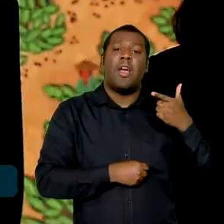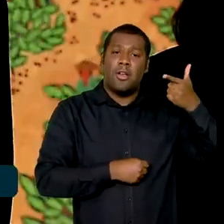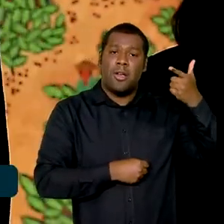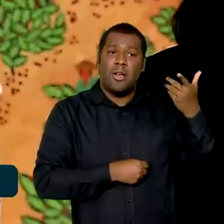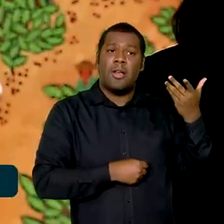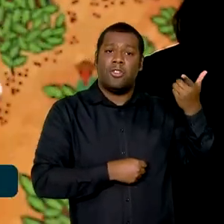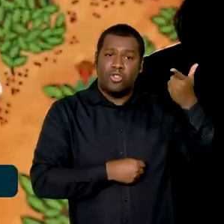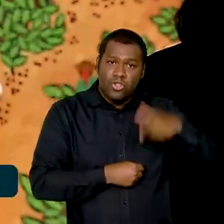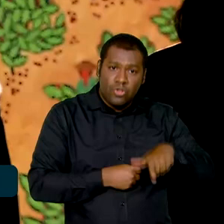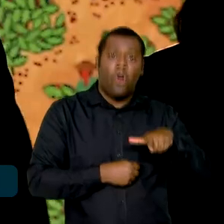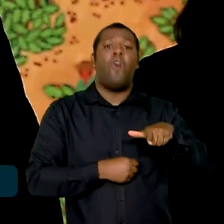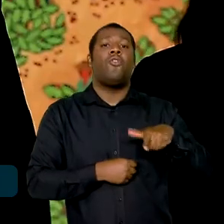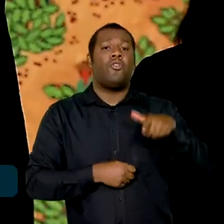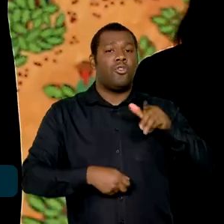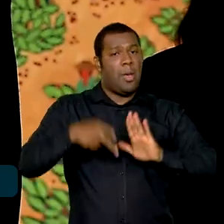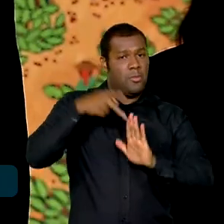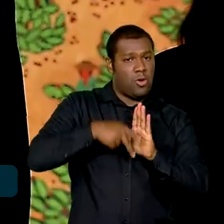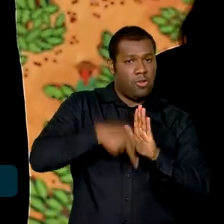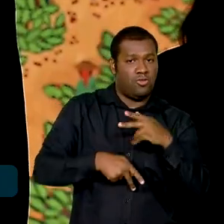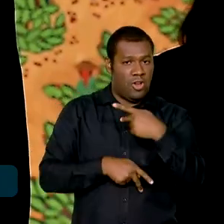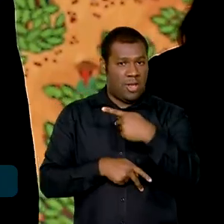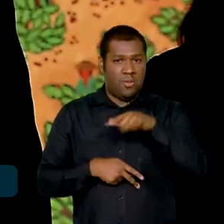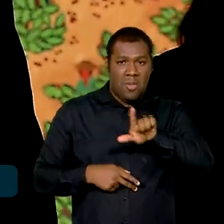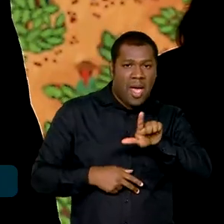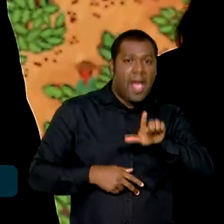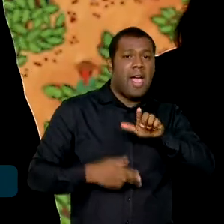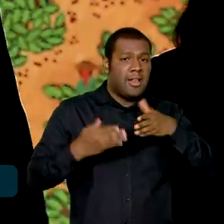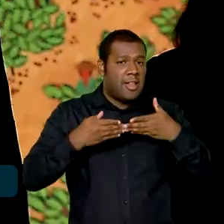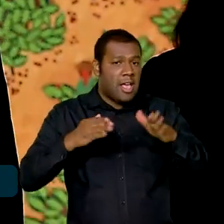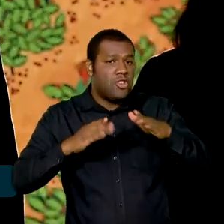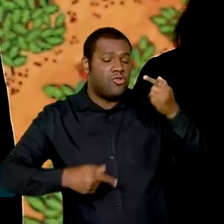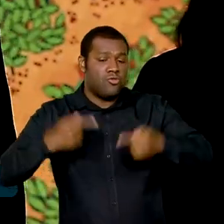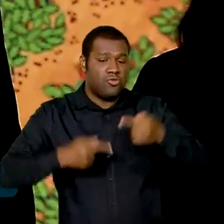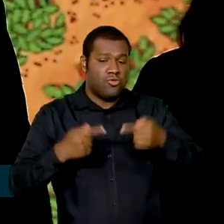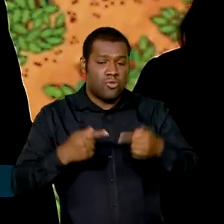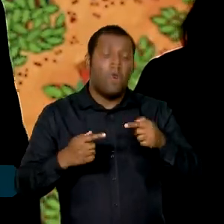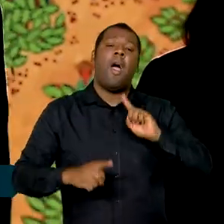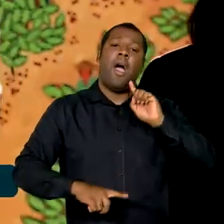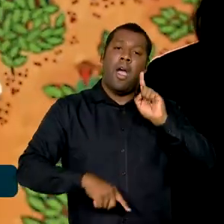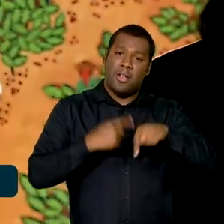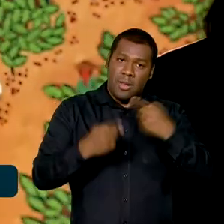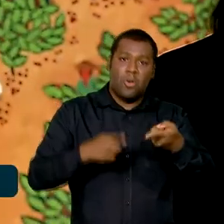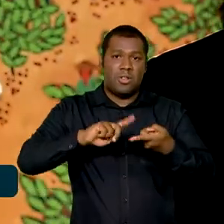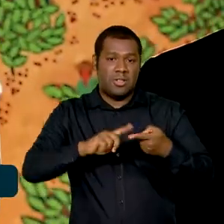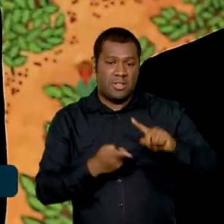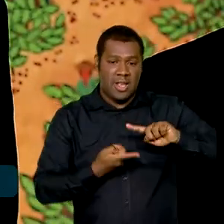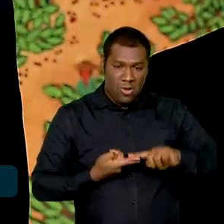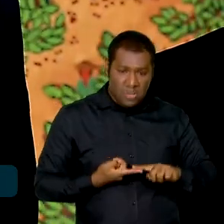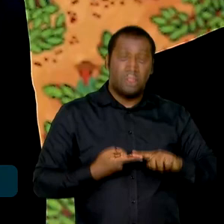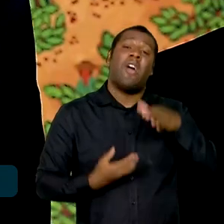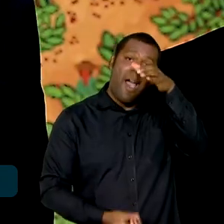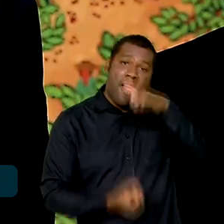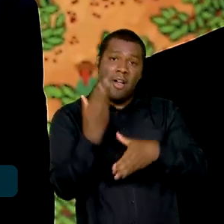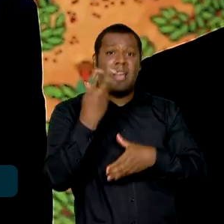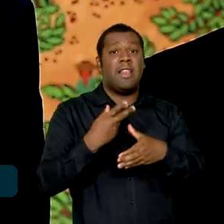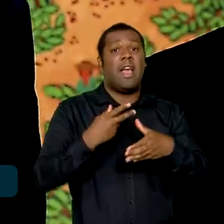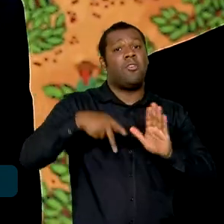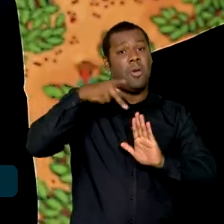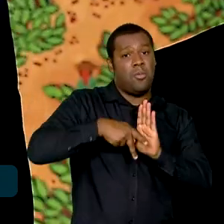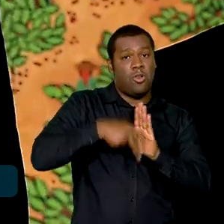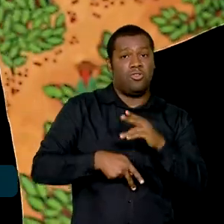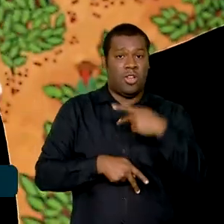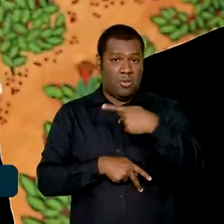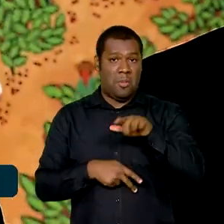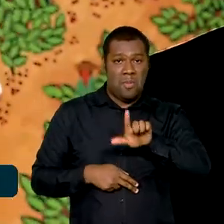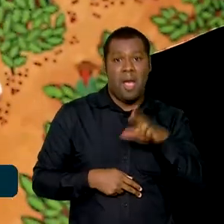nós mandamos medidas provisórias que se abriam a discussão sobre elas. A partir dessa negociação, se encaminhou PLs em regime de urgência para